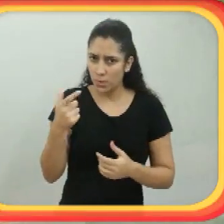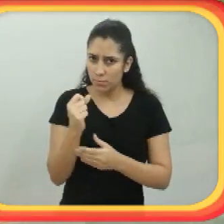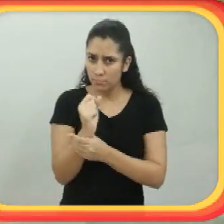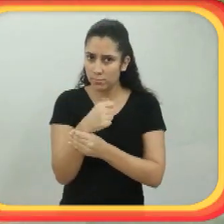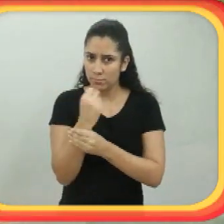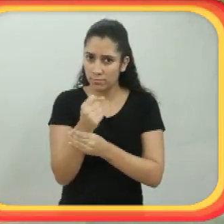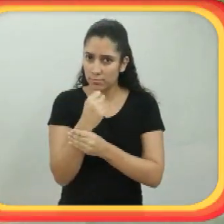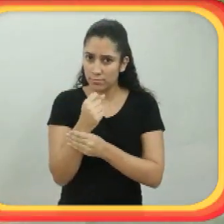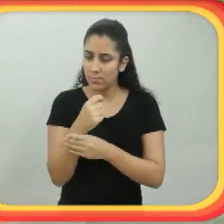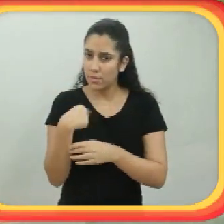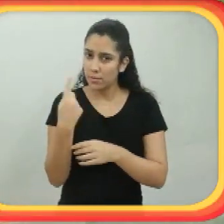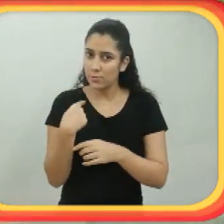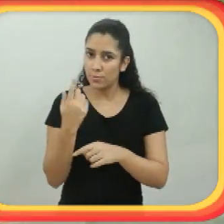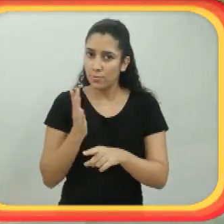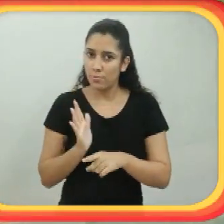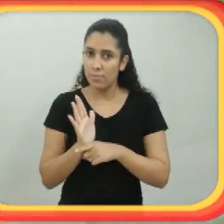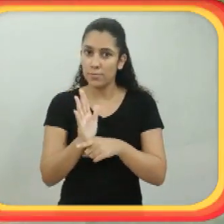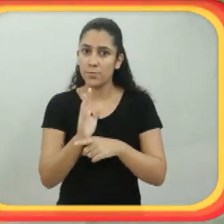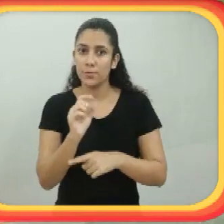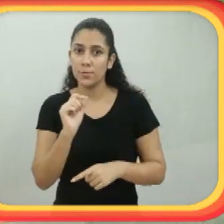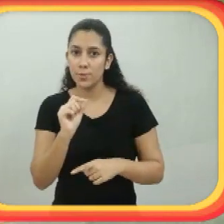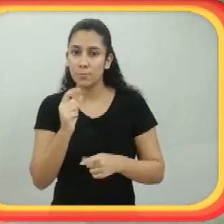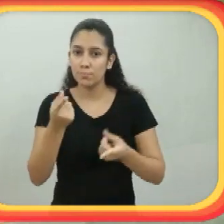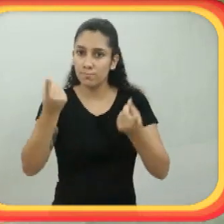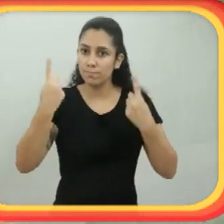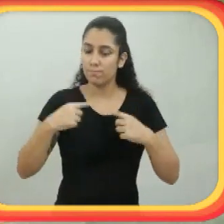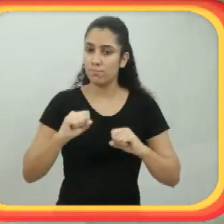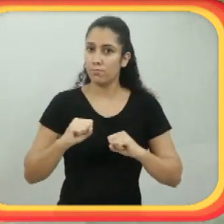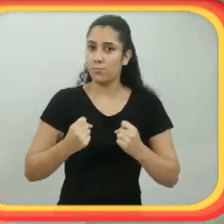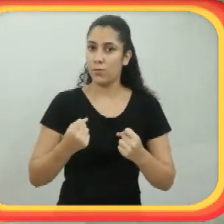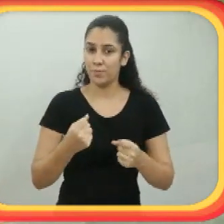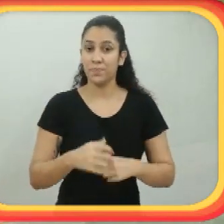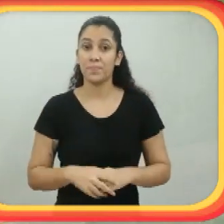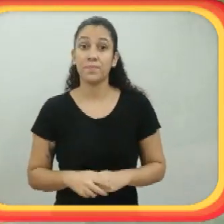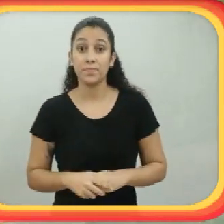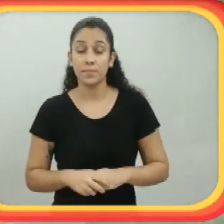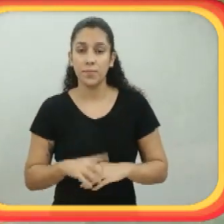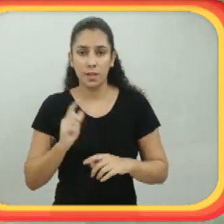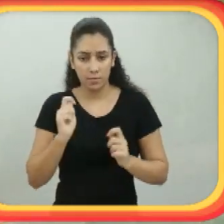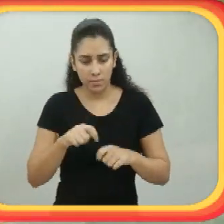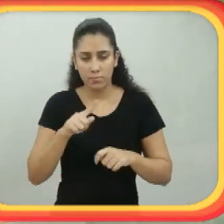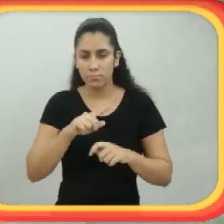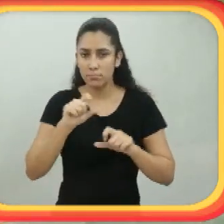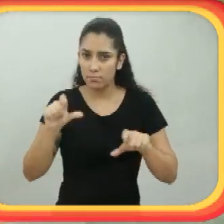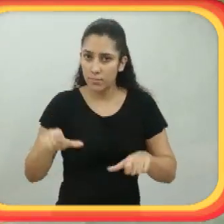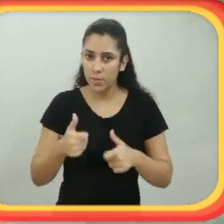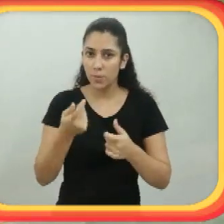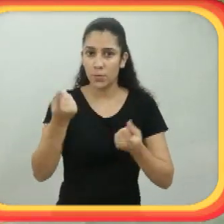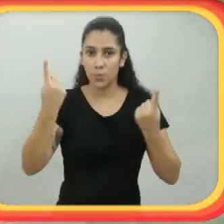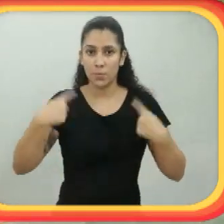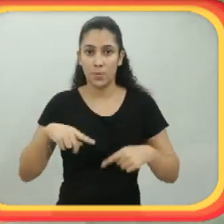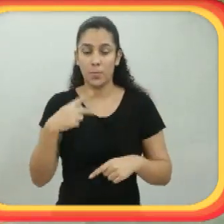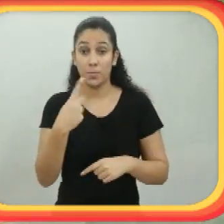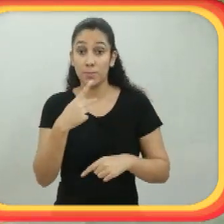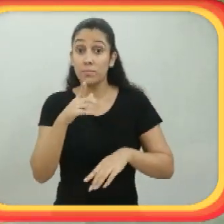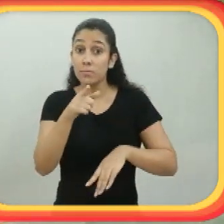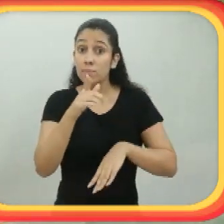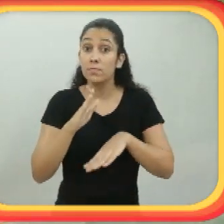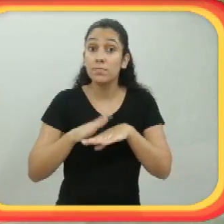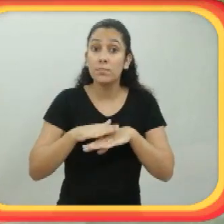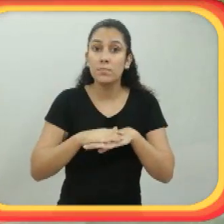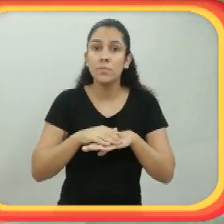a minha fisioterapeuta falou Cara, não tem exercício de fisioterapia que faça a sua musculatura do braço